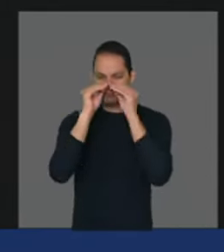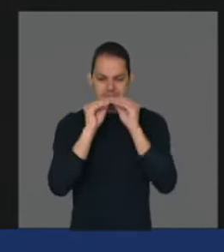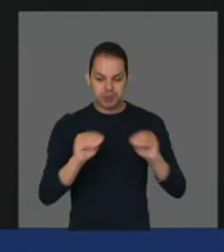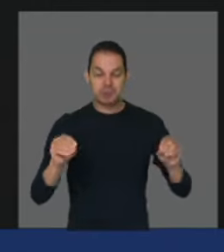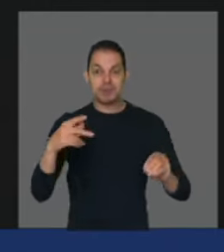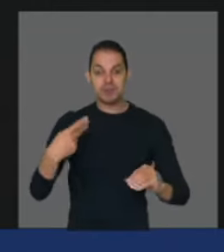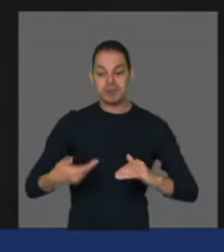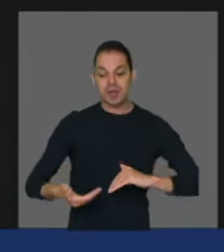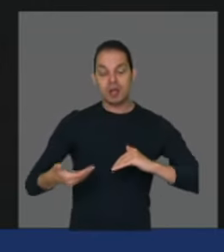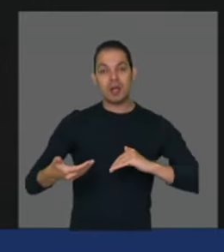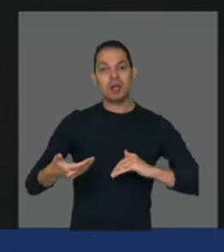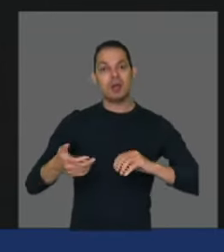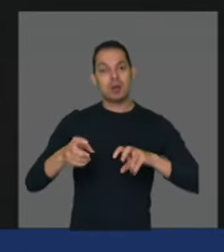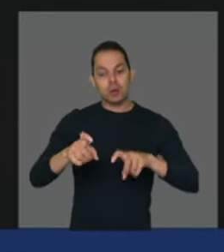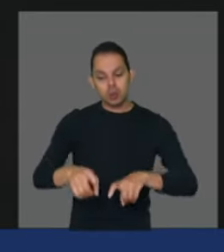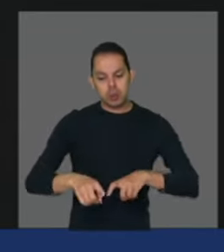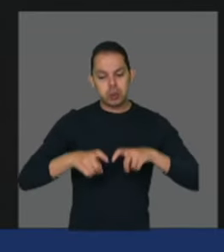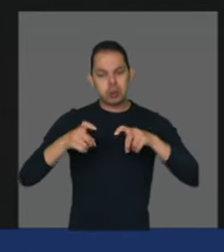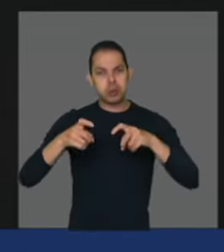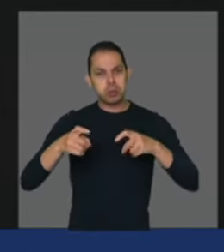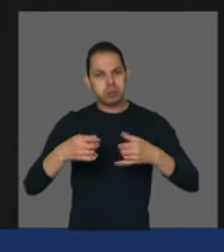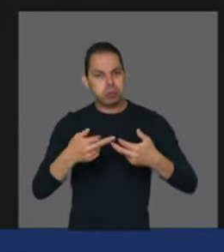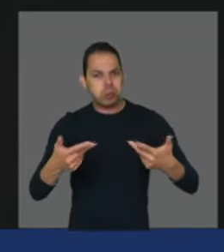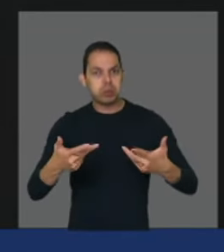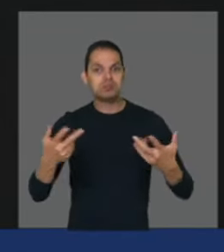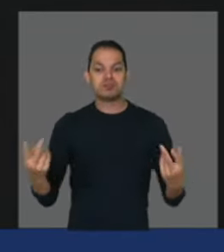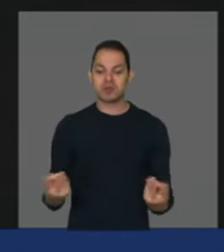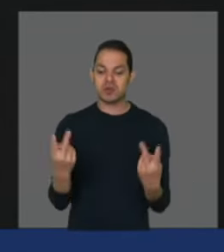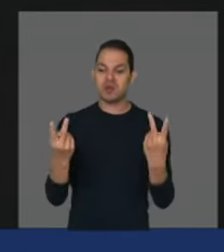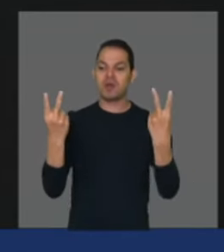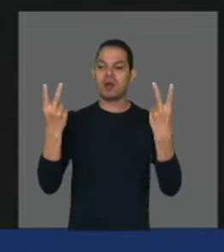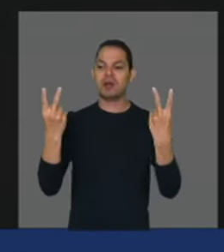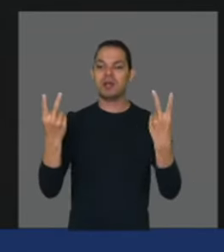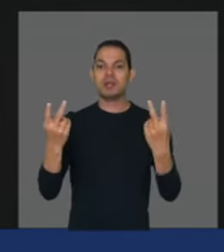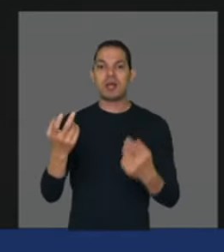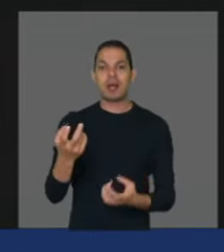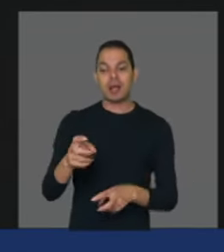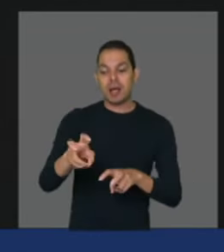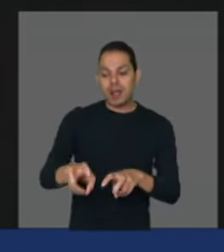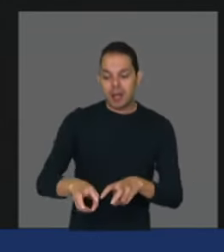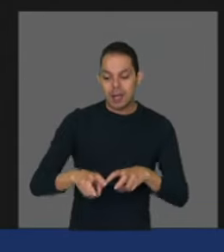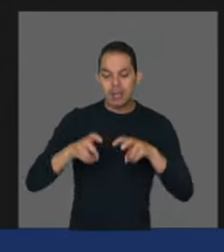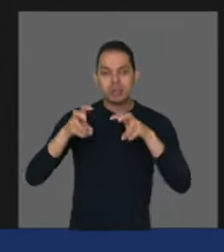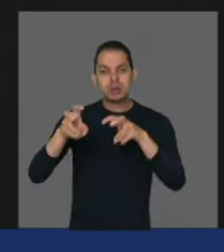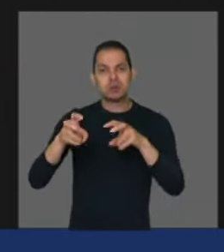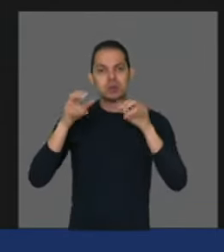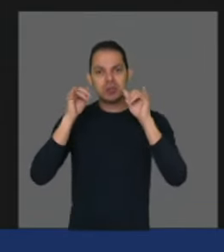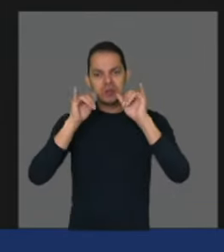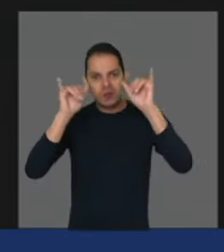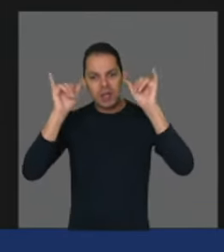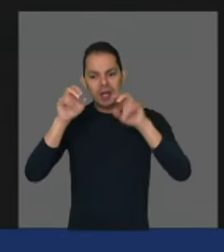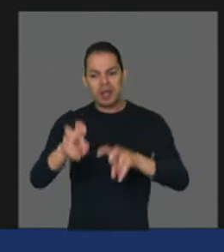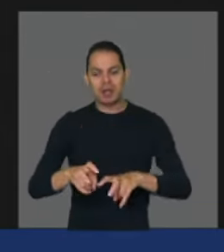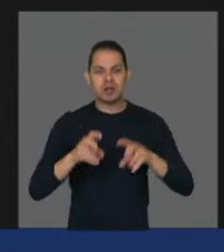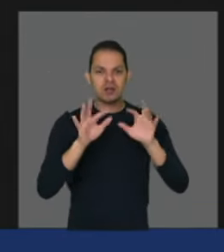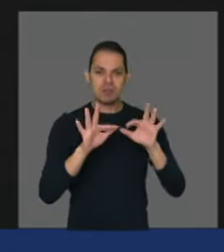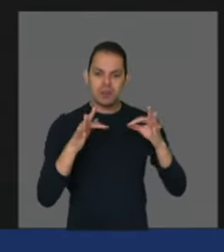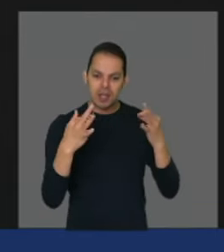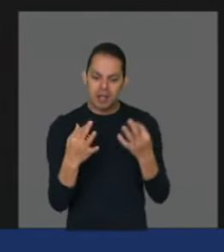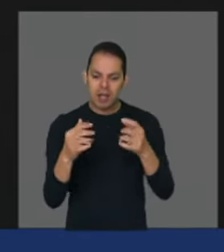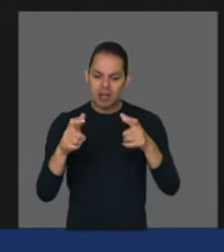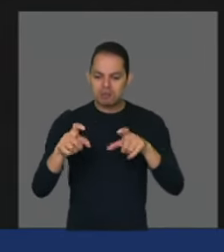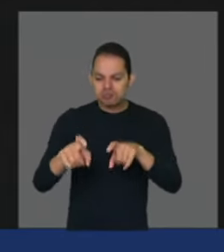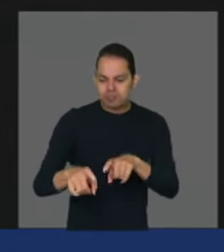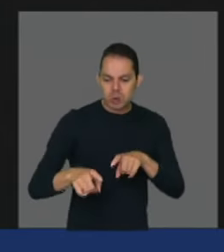agronegócio nós precisamos valorizar a agricultura a agricultura familiar a agricultura camponesa a